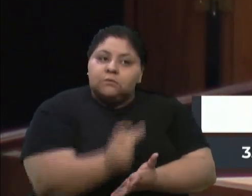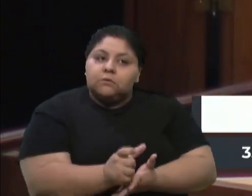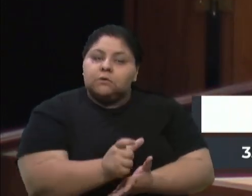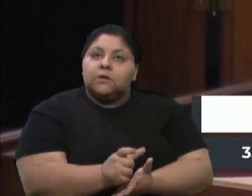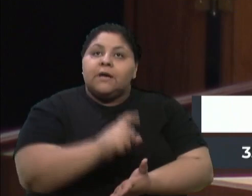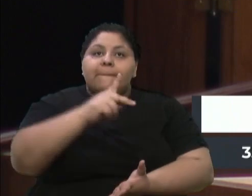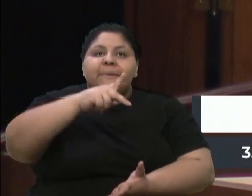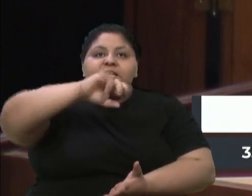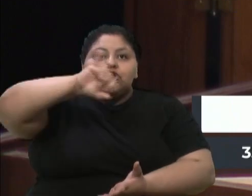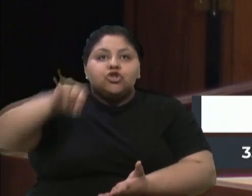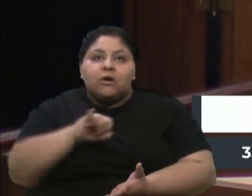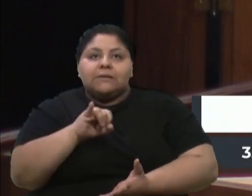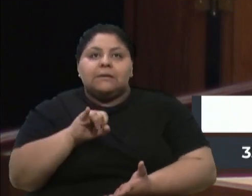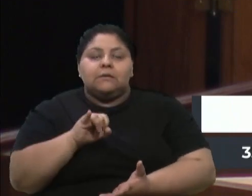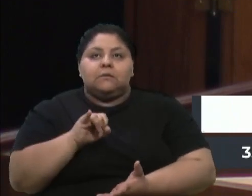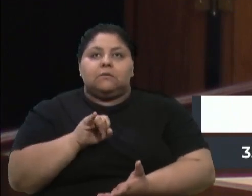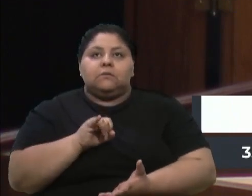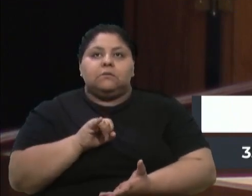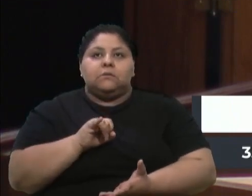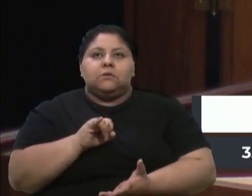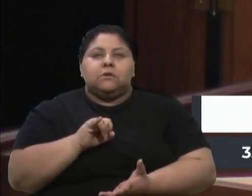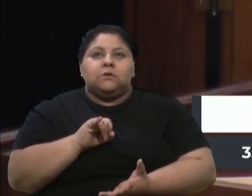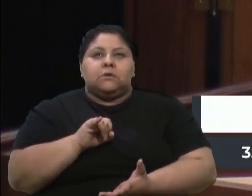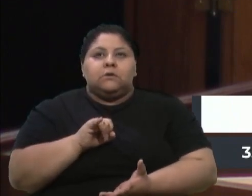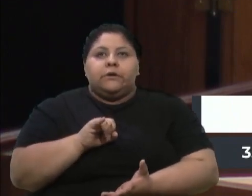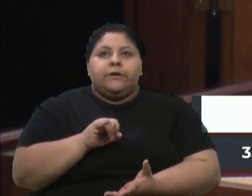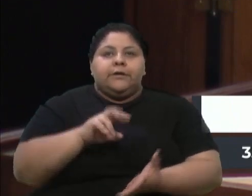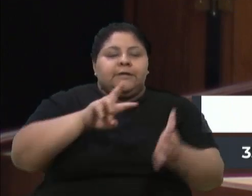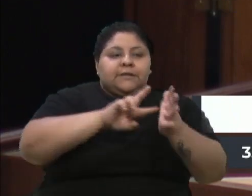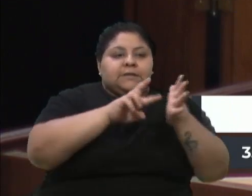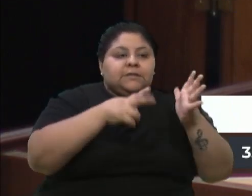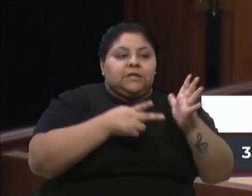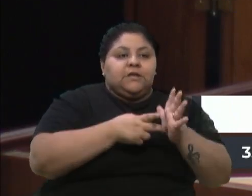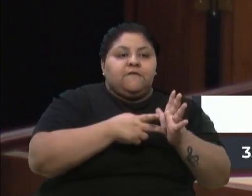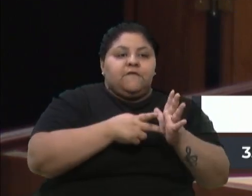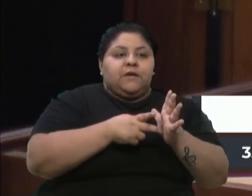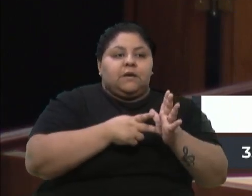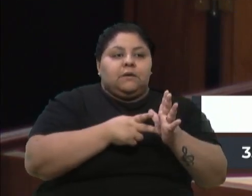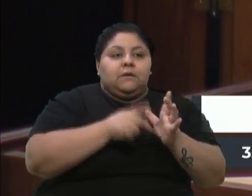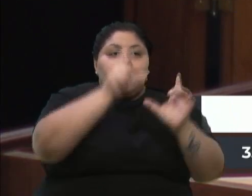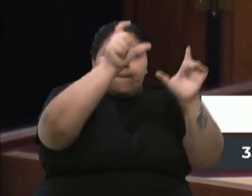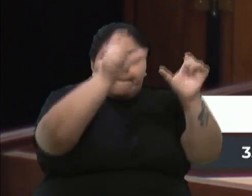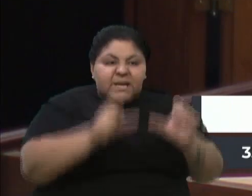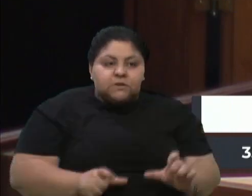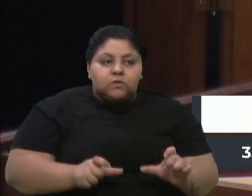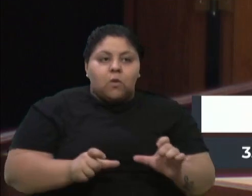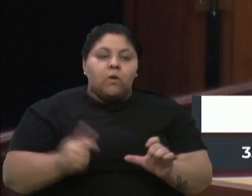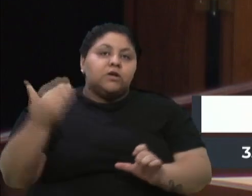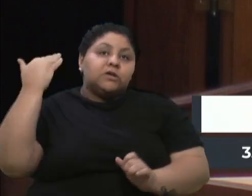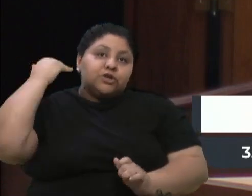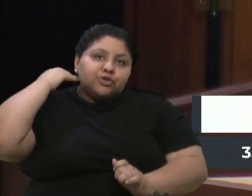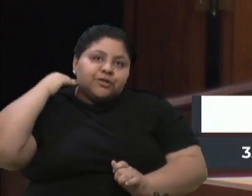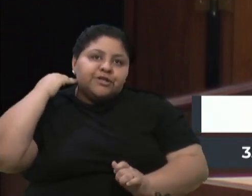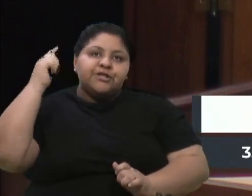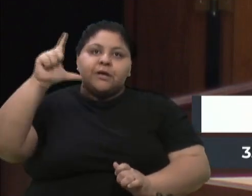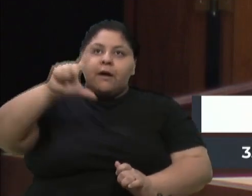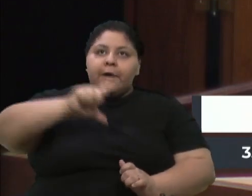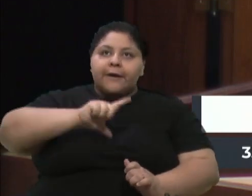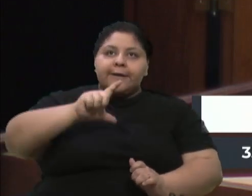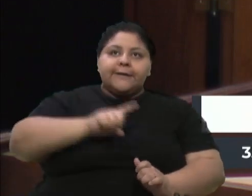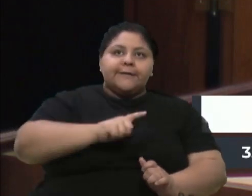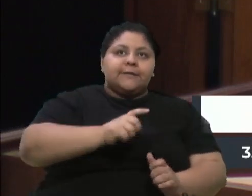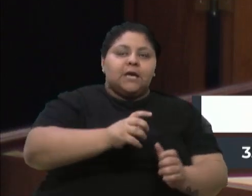PJ, pessoa jurídica. Eles têm uma cooperativa. Eles são